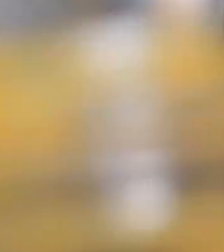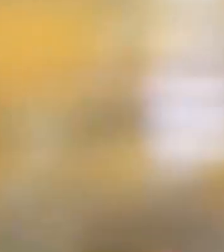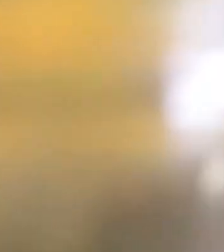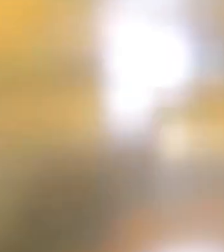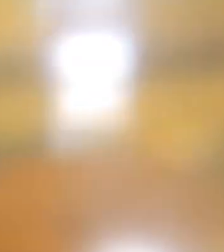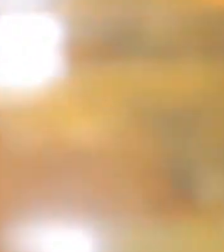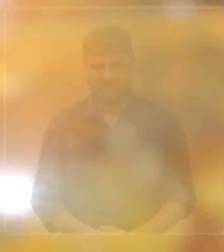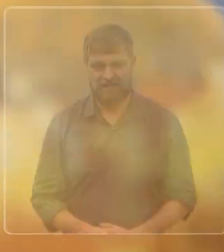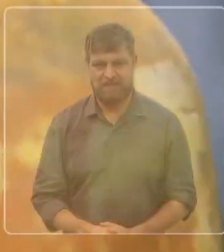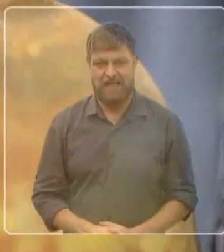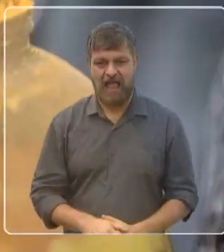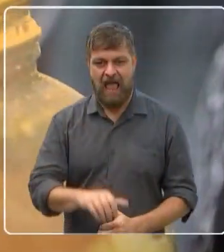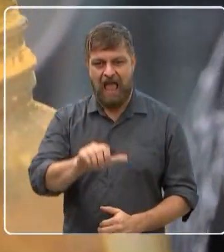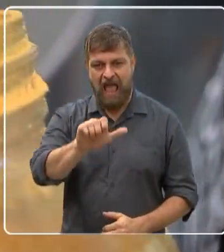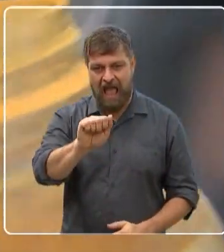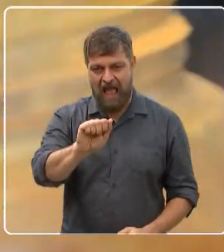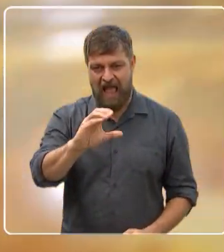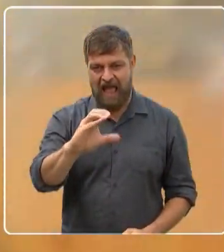Duas colheres de açafrão.